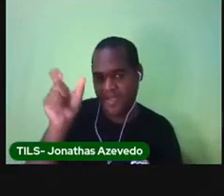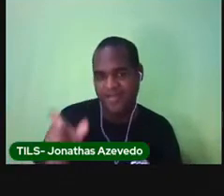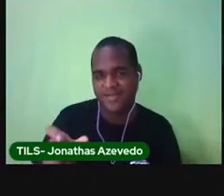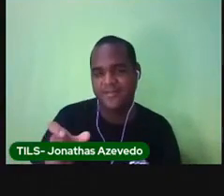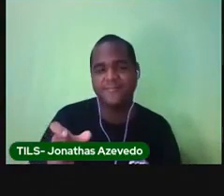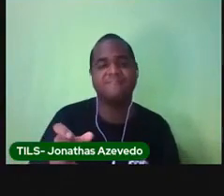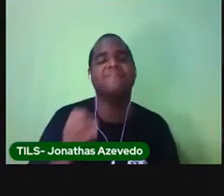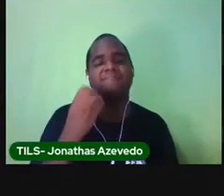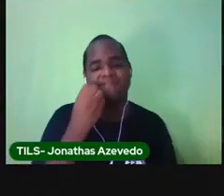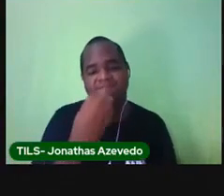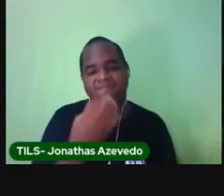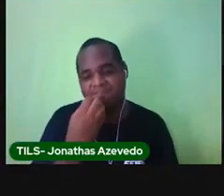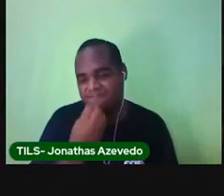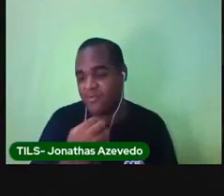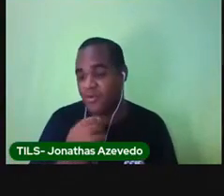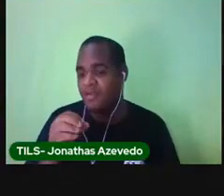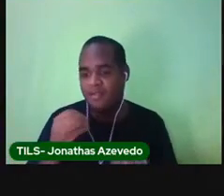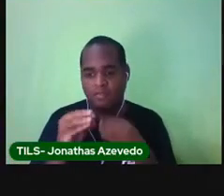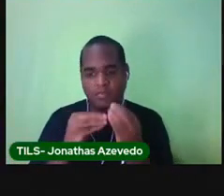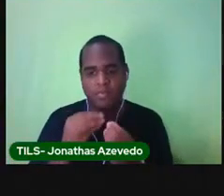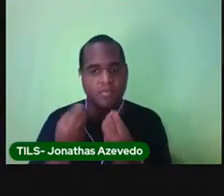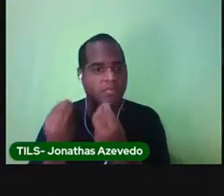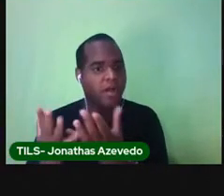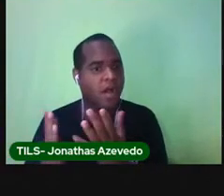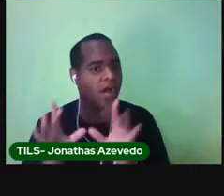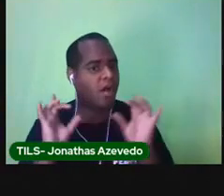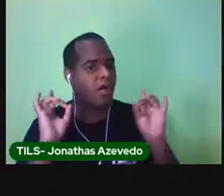se sentir especial.